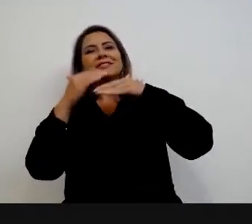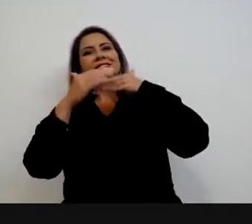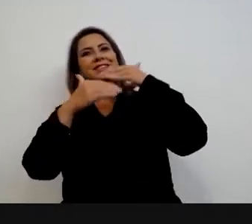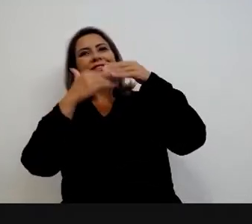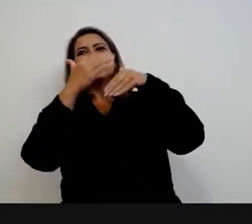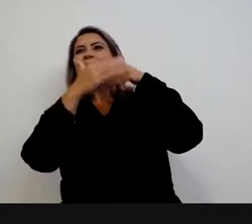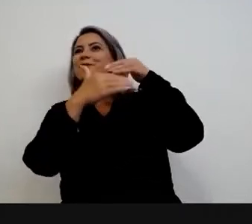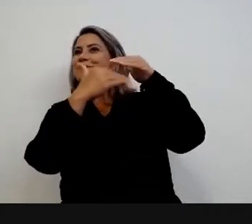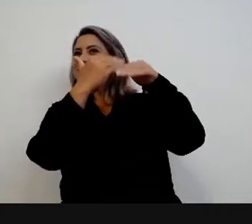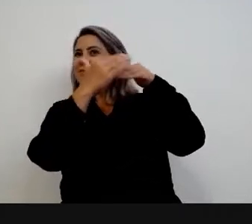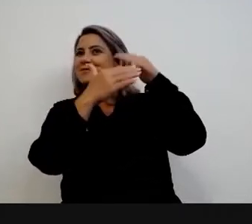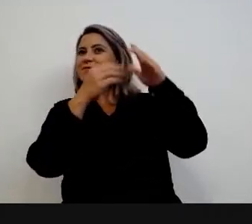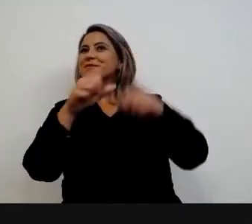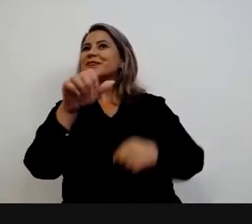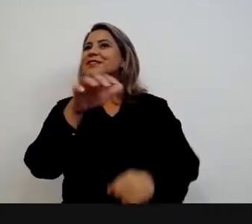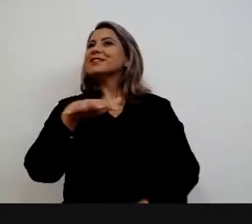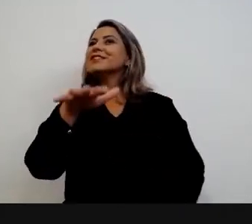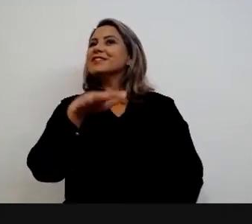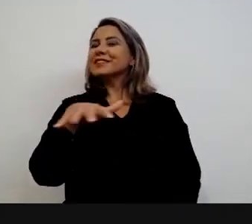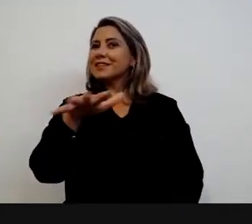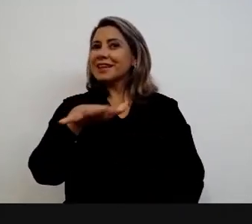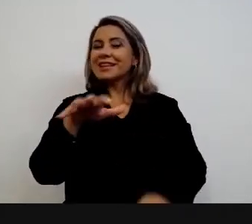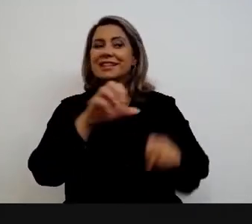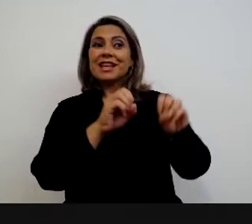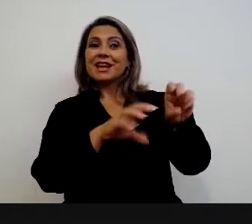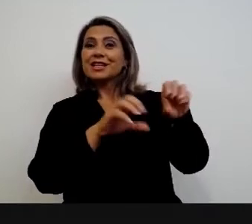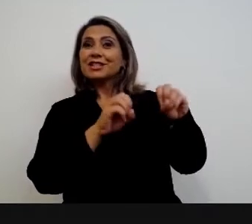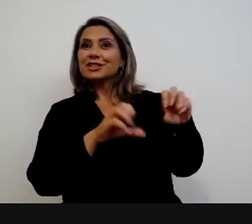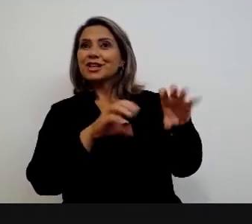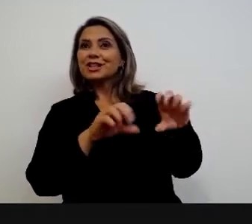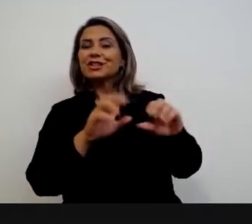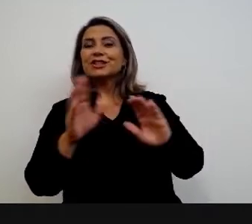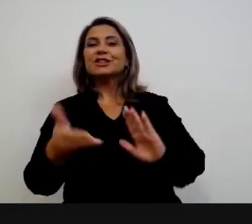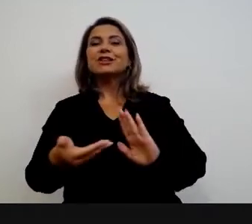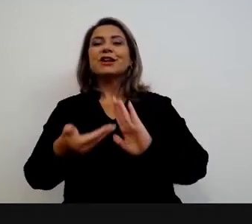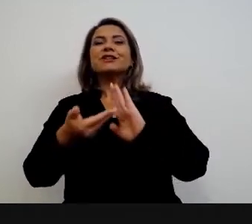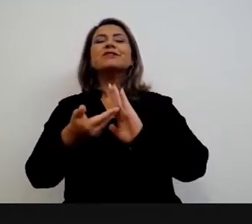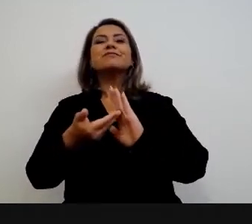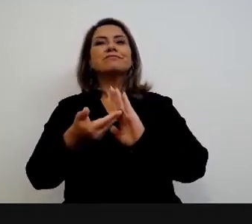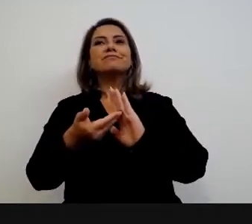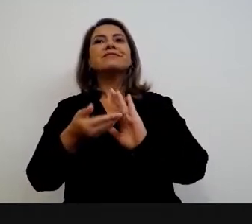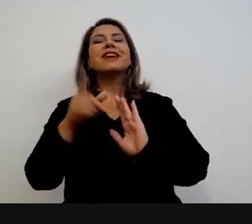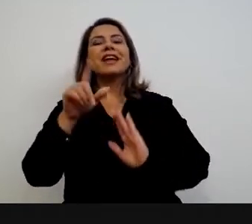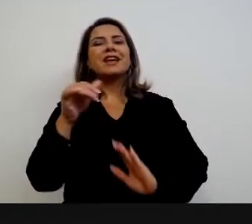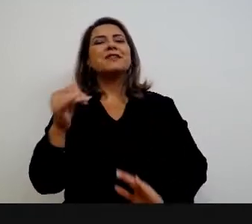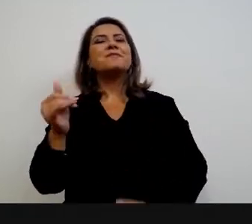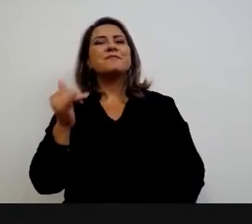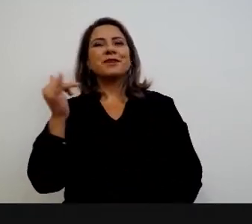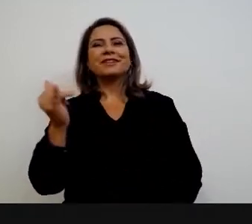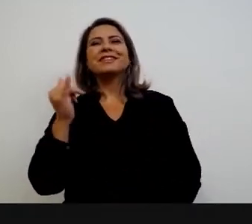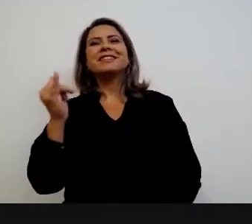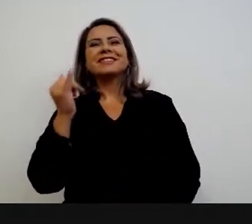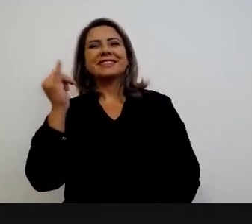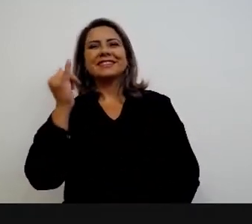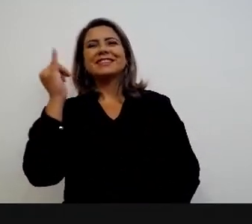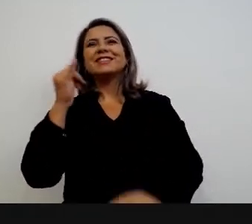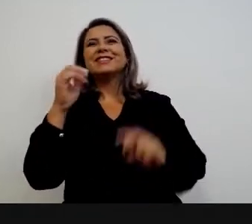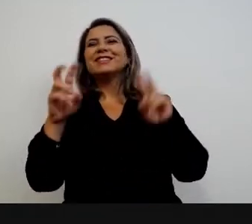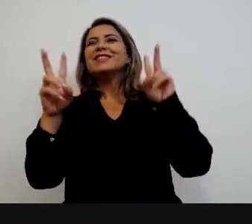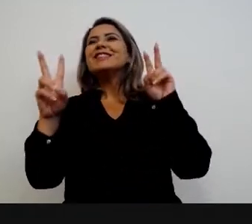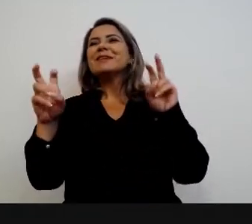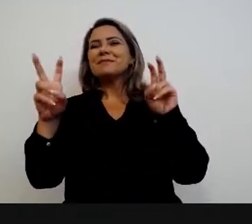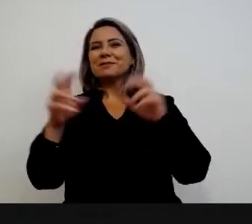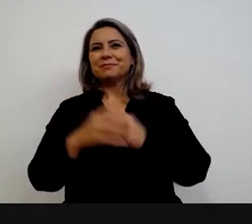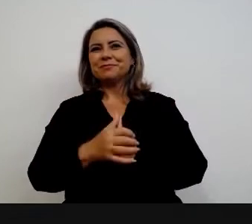evolução da área de educação na Câmara, de desenvolvimento, a importância que a casa dá a essa temática.